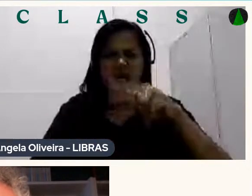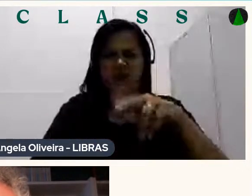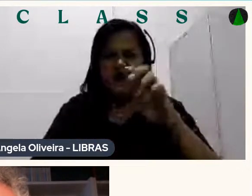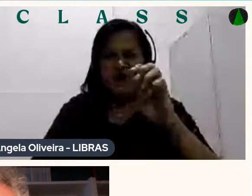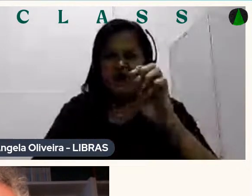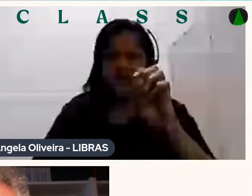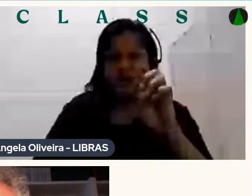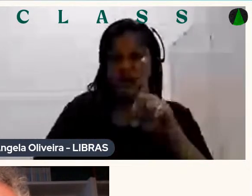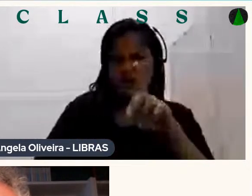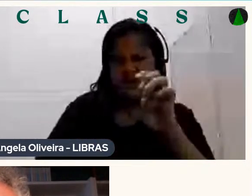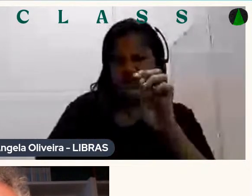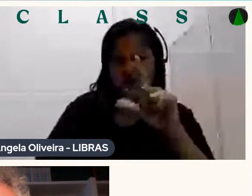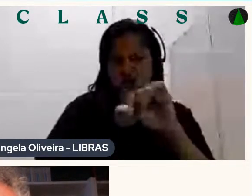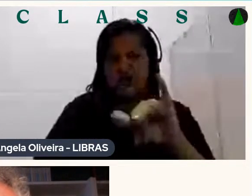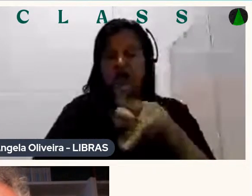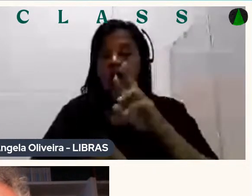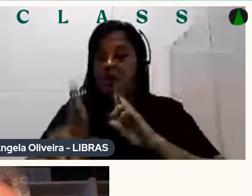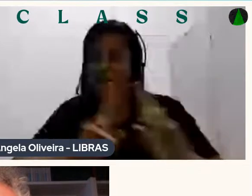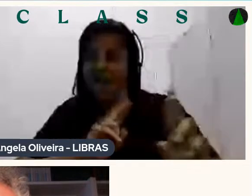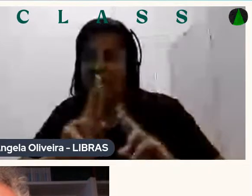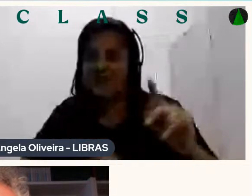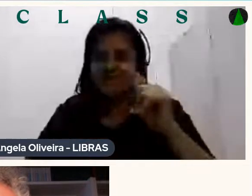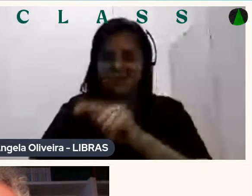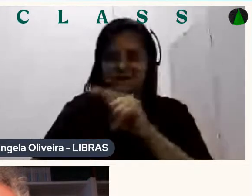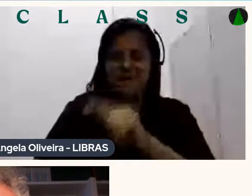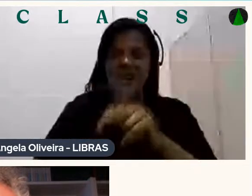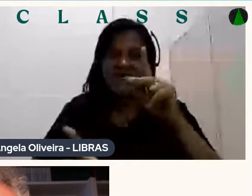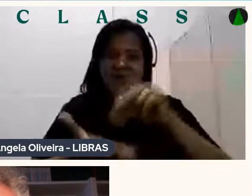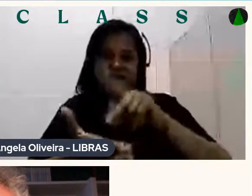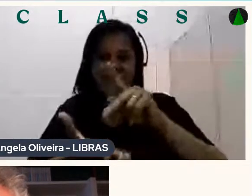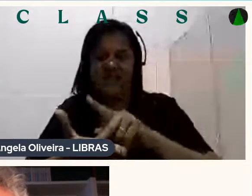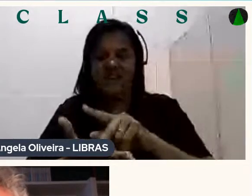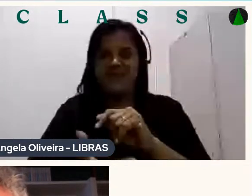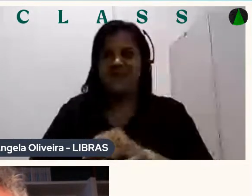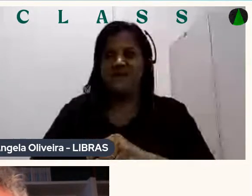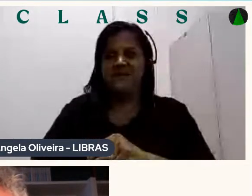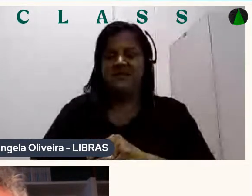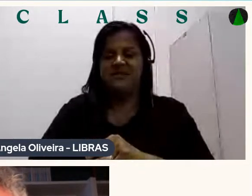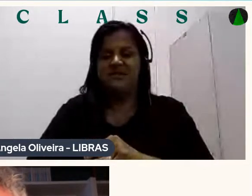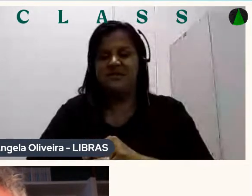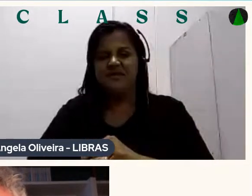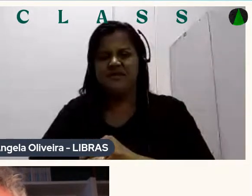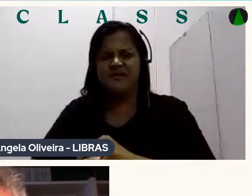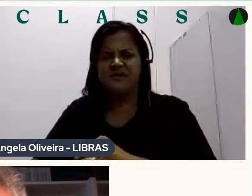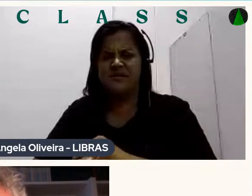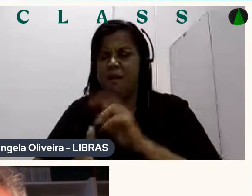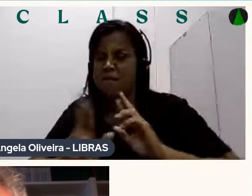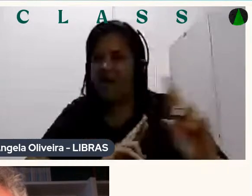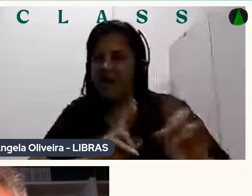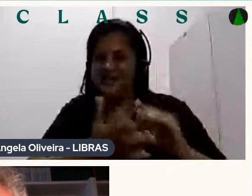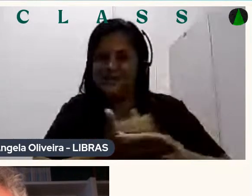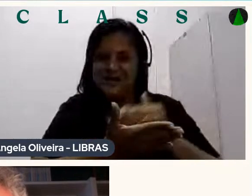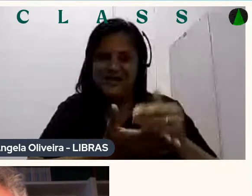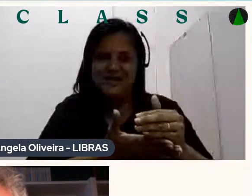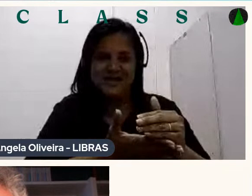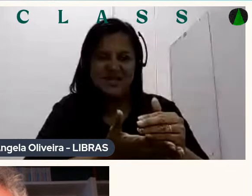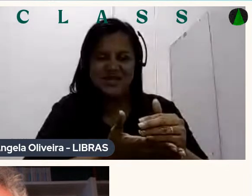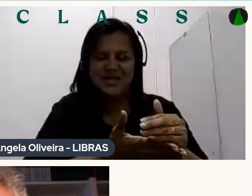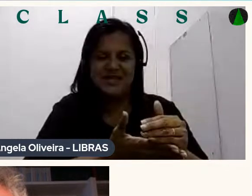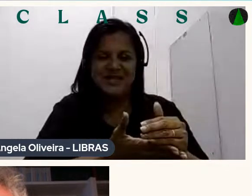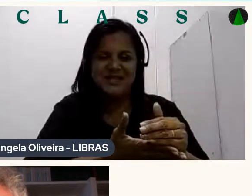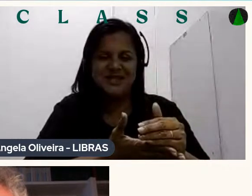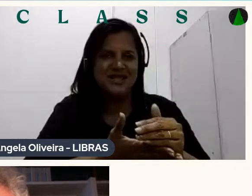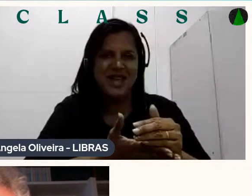ele Na verdade Assim Eu Minha relação Inicial Foi de fã Eu ia Nas palestras Do